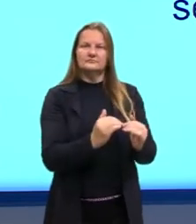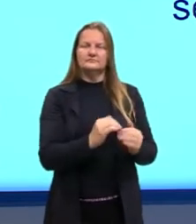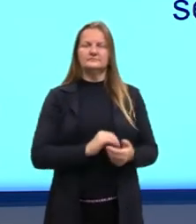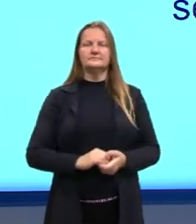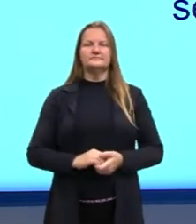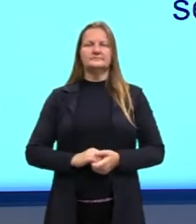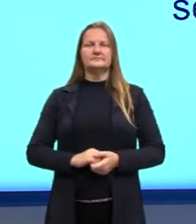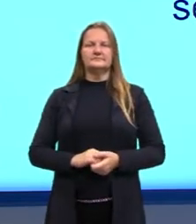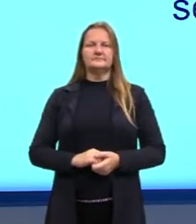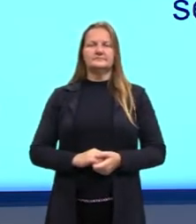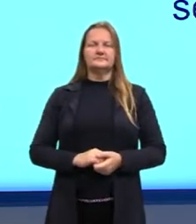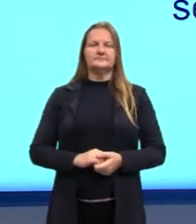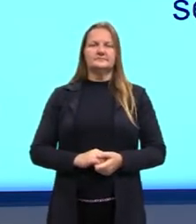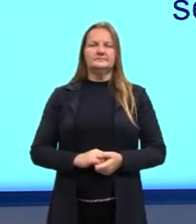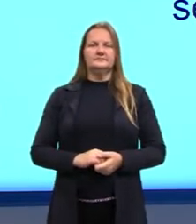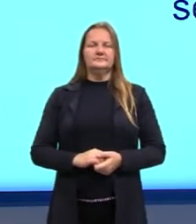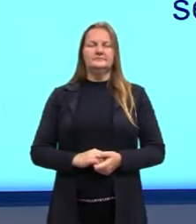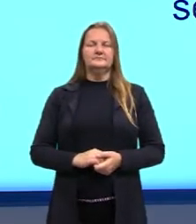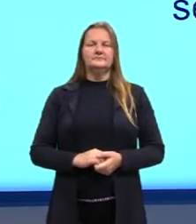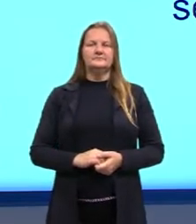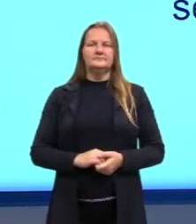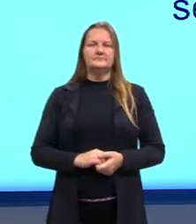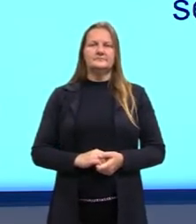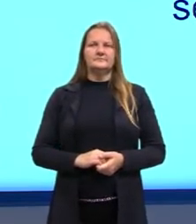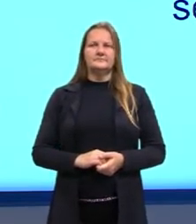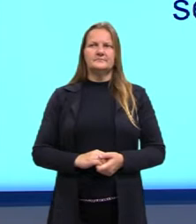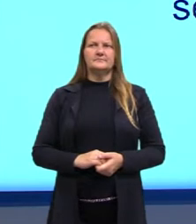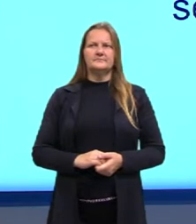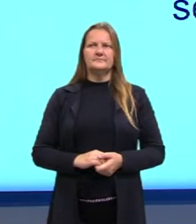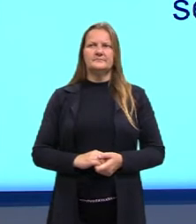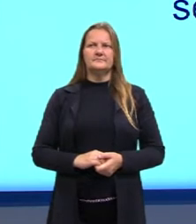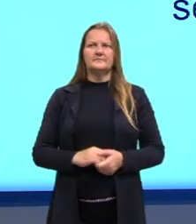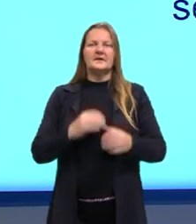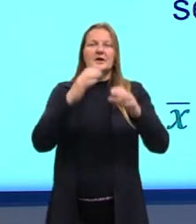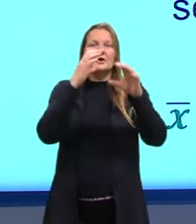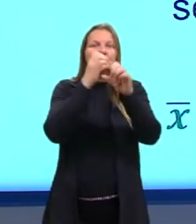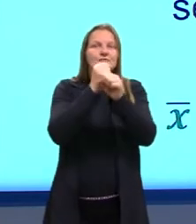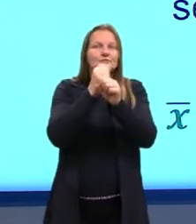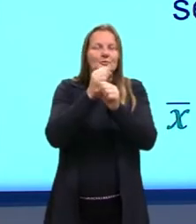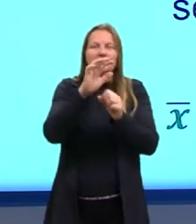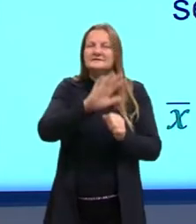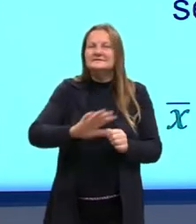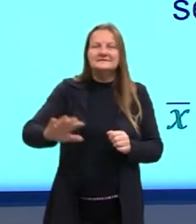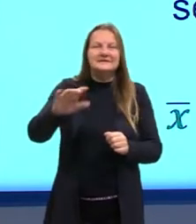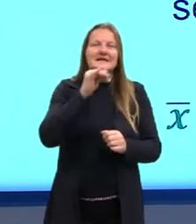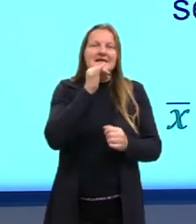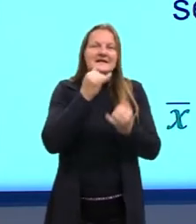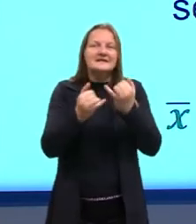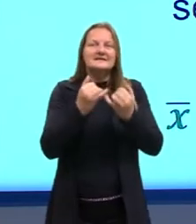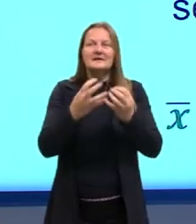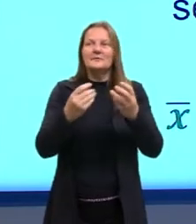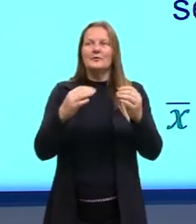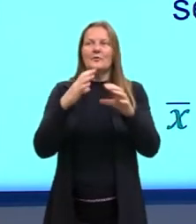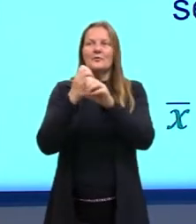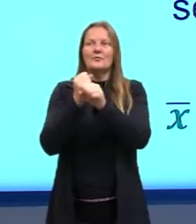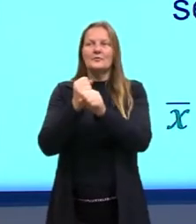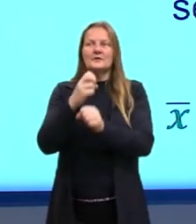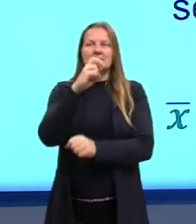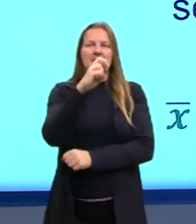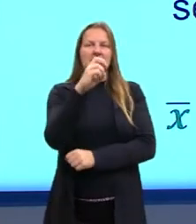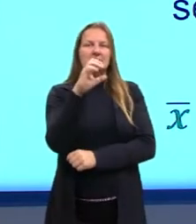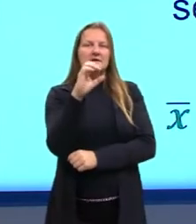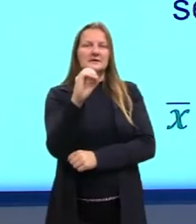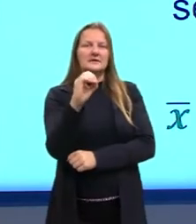quantidade de itens que nós tivemos. Essa soma aqui, no nosso exemplo, ela vai resultar em